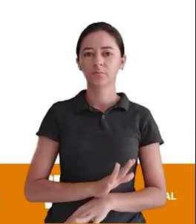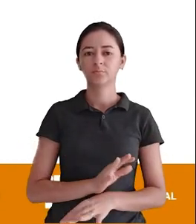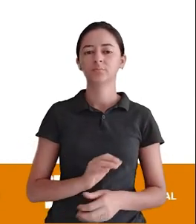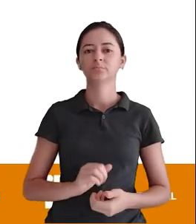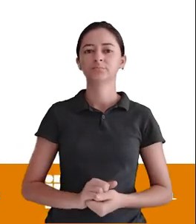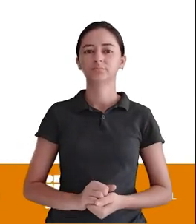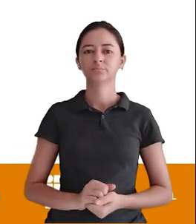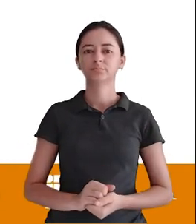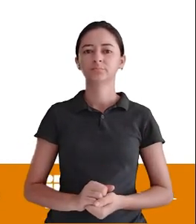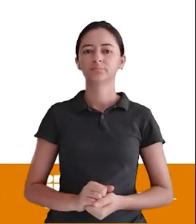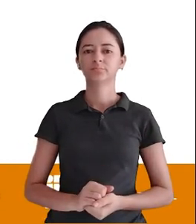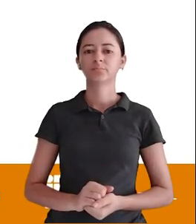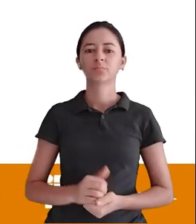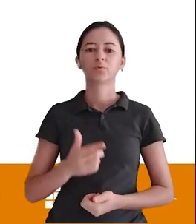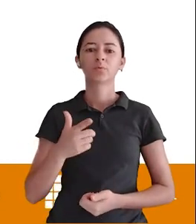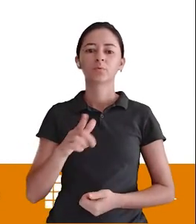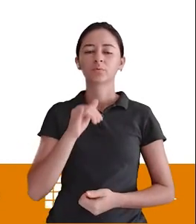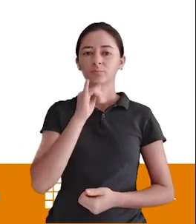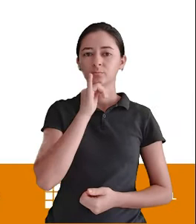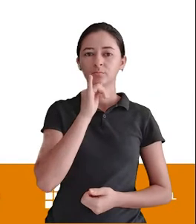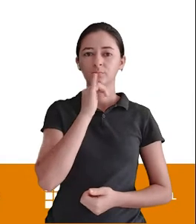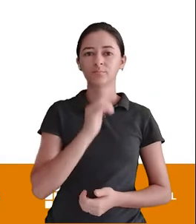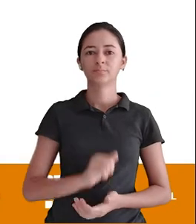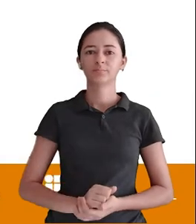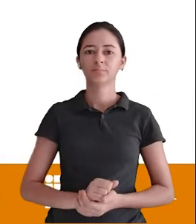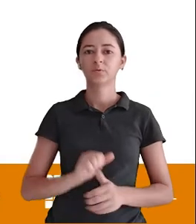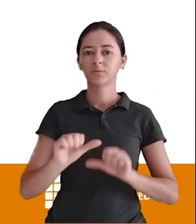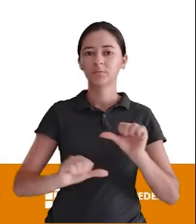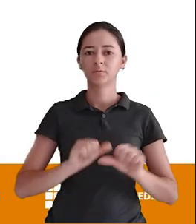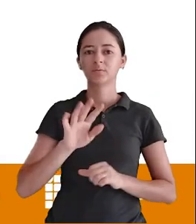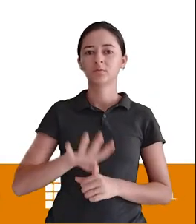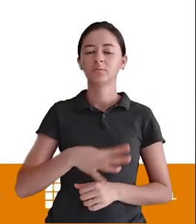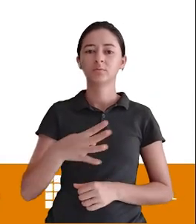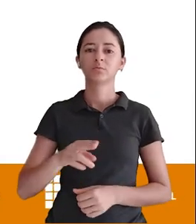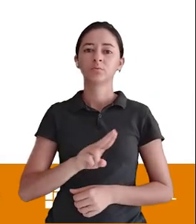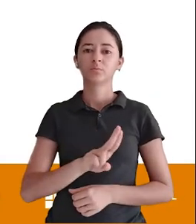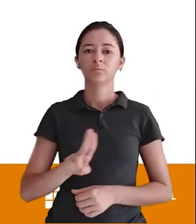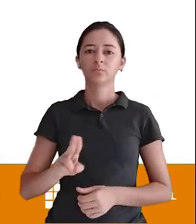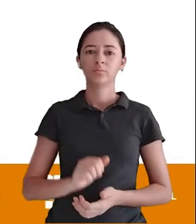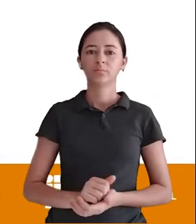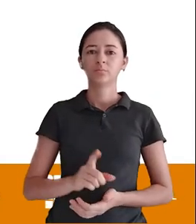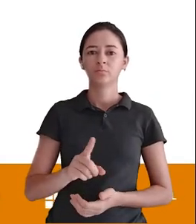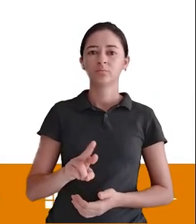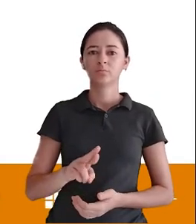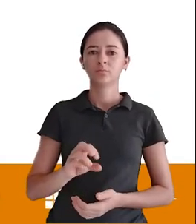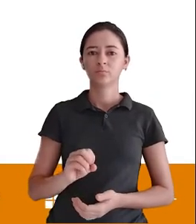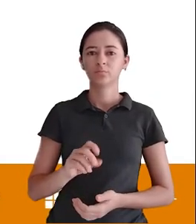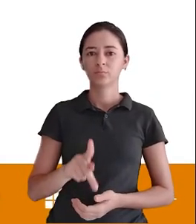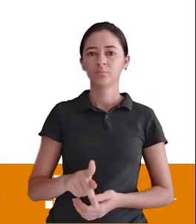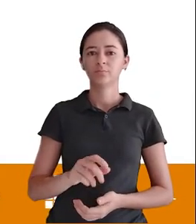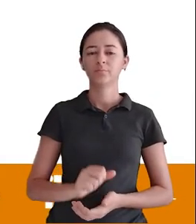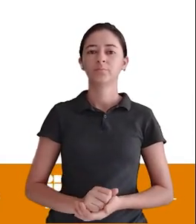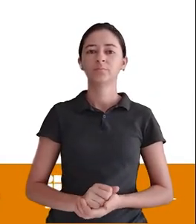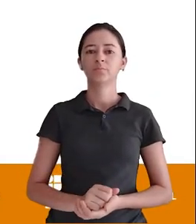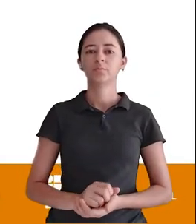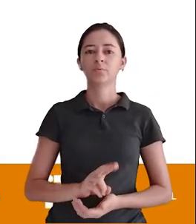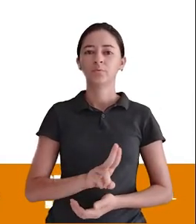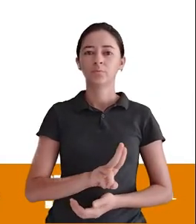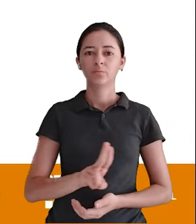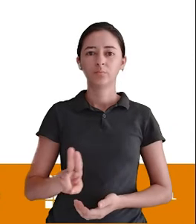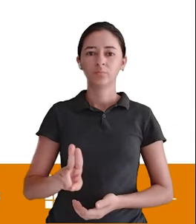Tá? Outro exemplo Outer table Nome Drop Underline Drop Nome Underline Cli